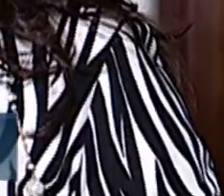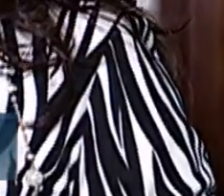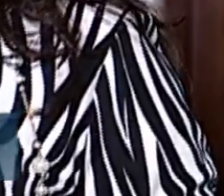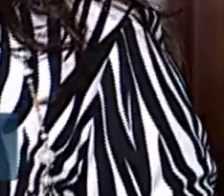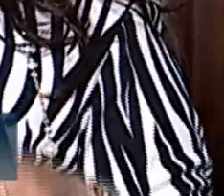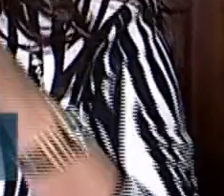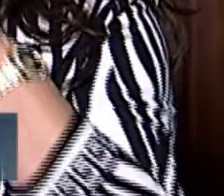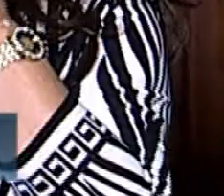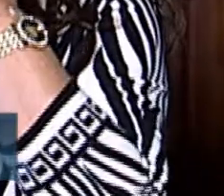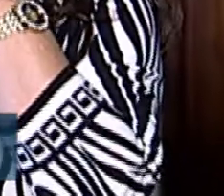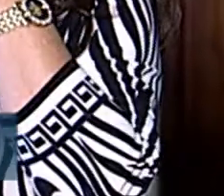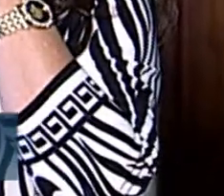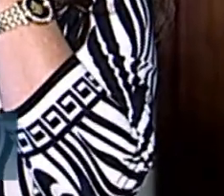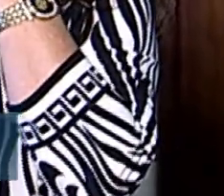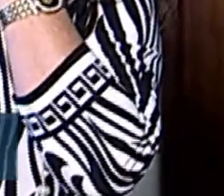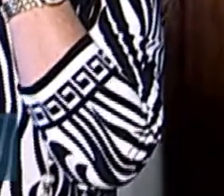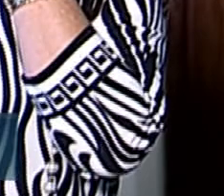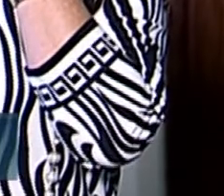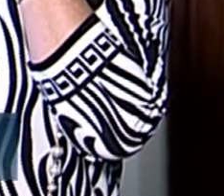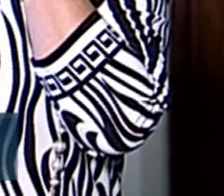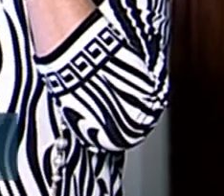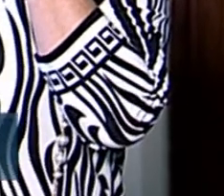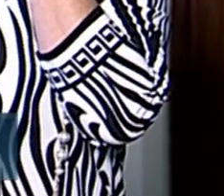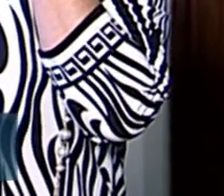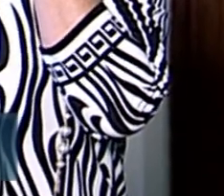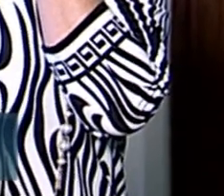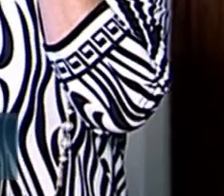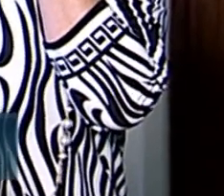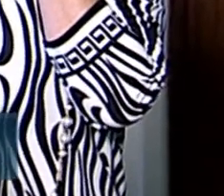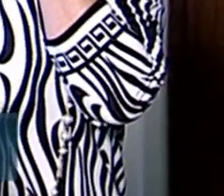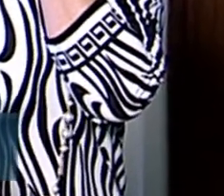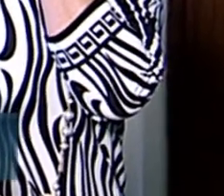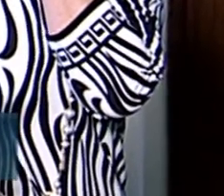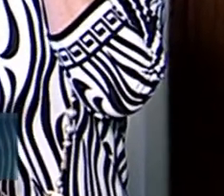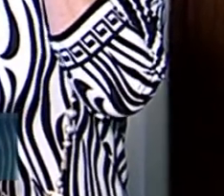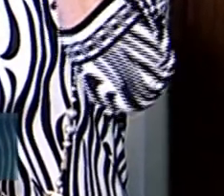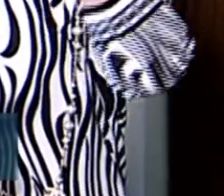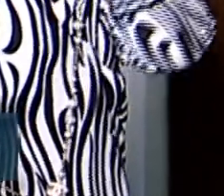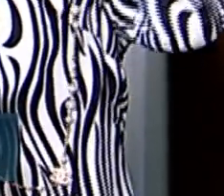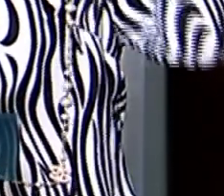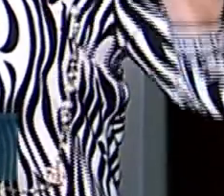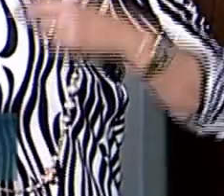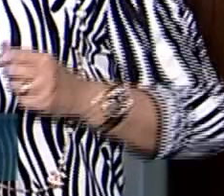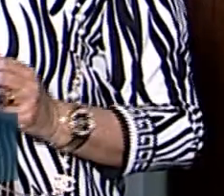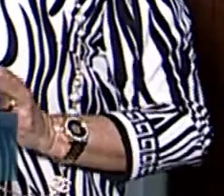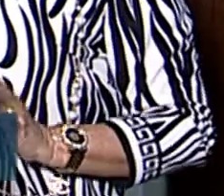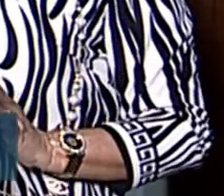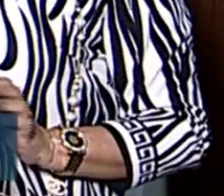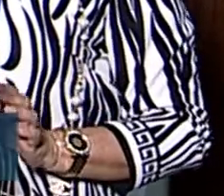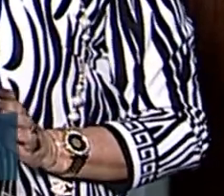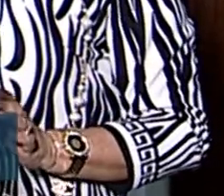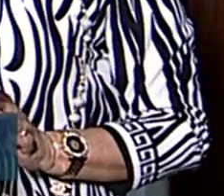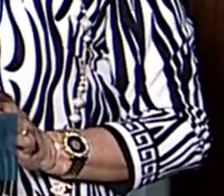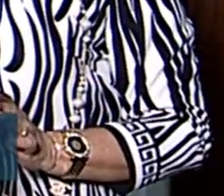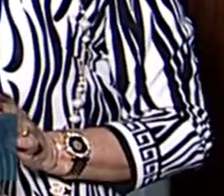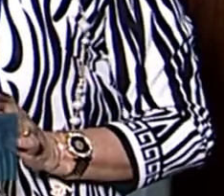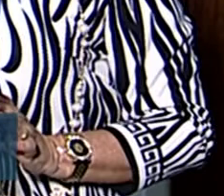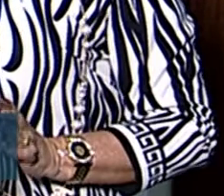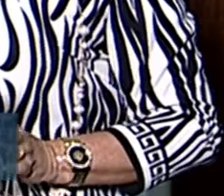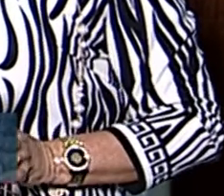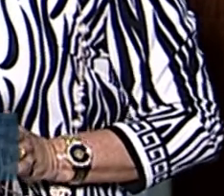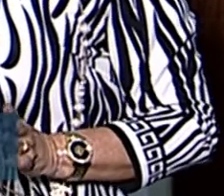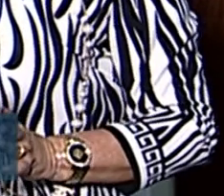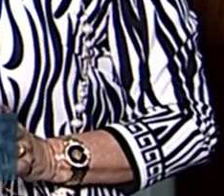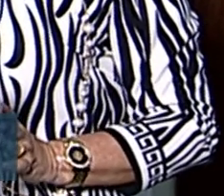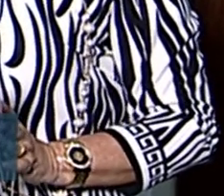começamos agora já prática o programa isso mostra o diálogo eu sou uma pessoa conhecida pela capacidade de diálogo aliás sou muito criticada muitas vezes